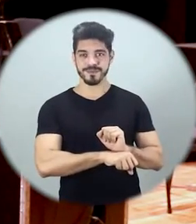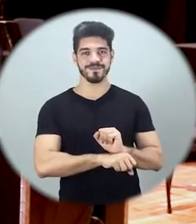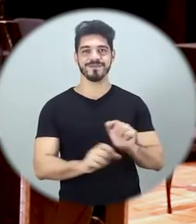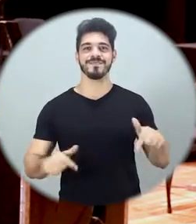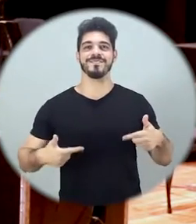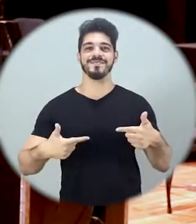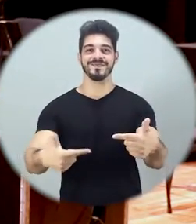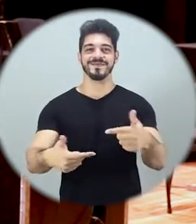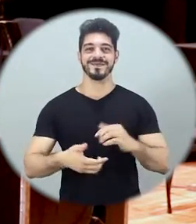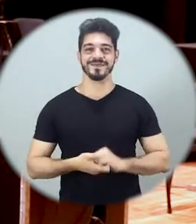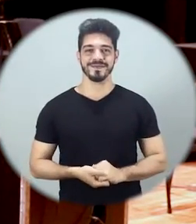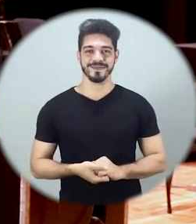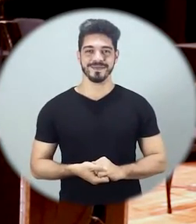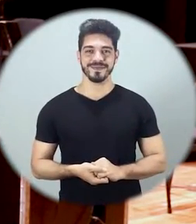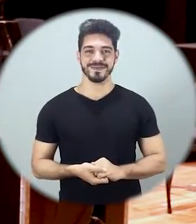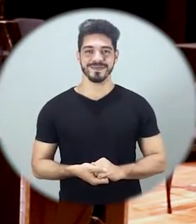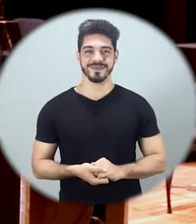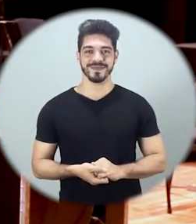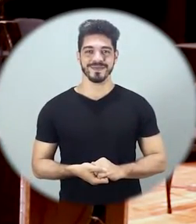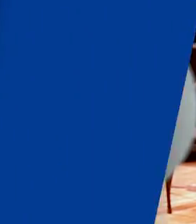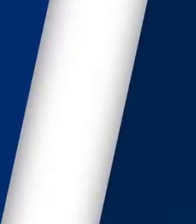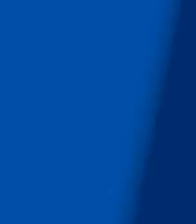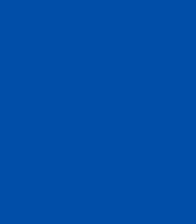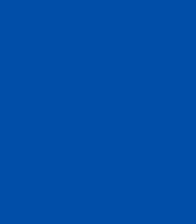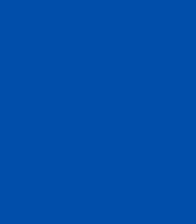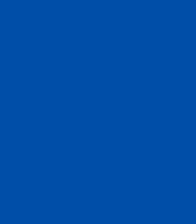FUNESC, você já sabe, não para.